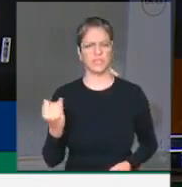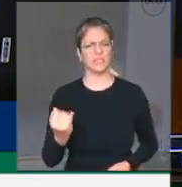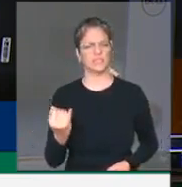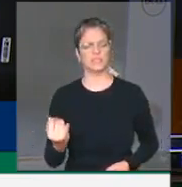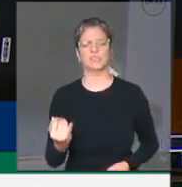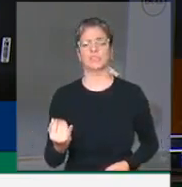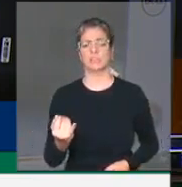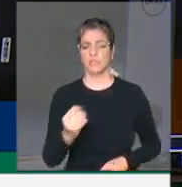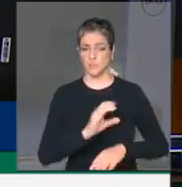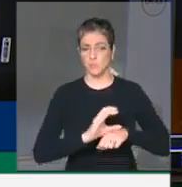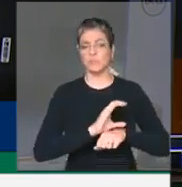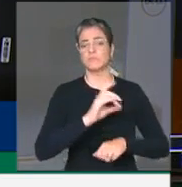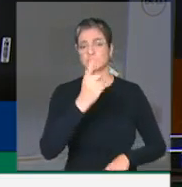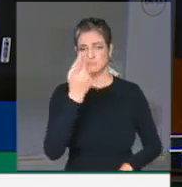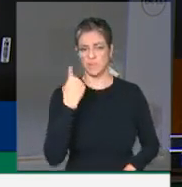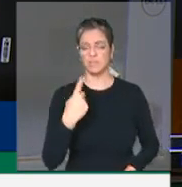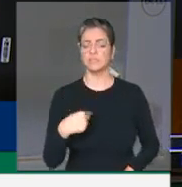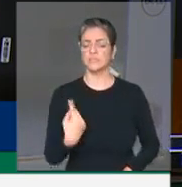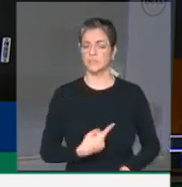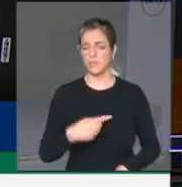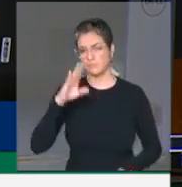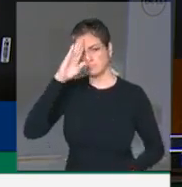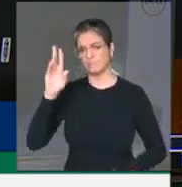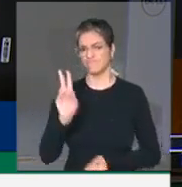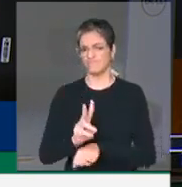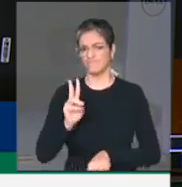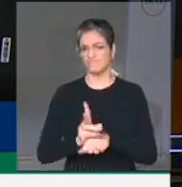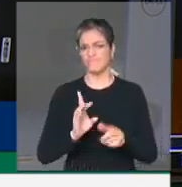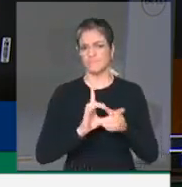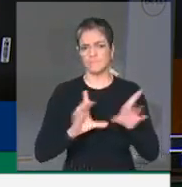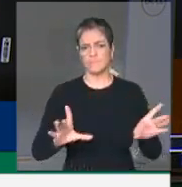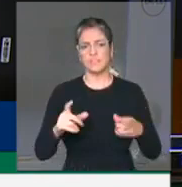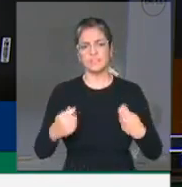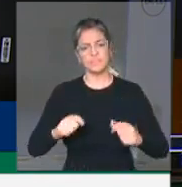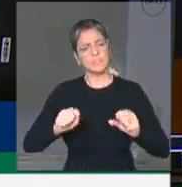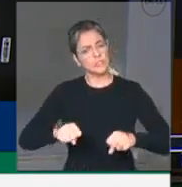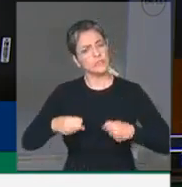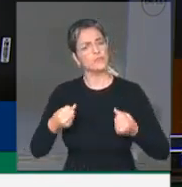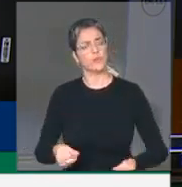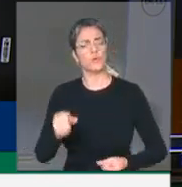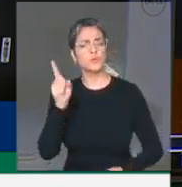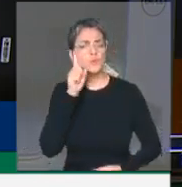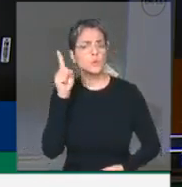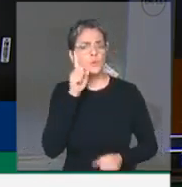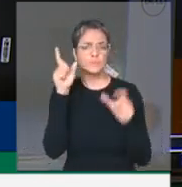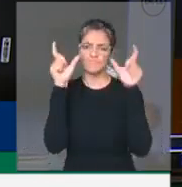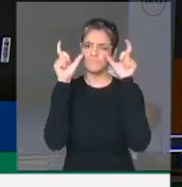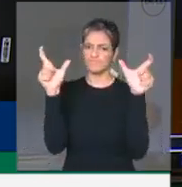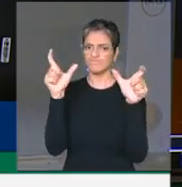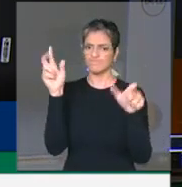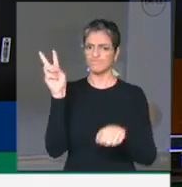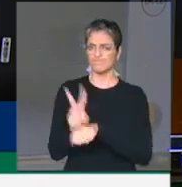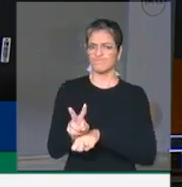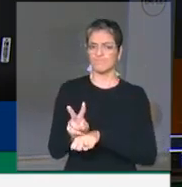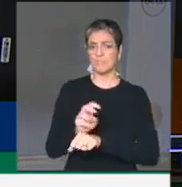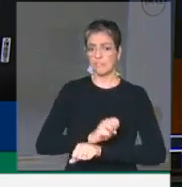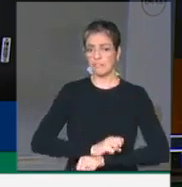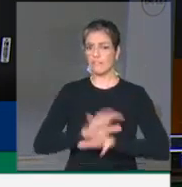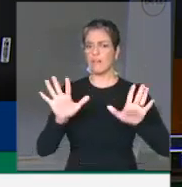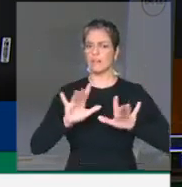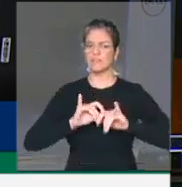construção e a preservação da democracia exigem esforços diários, vigilância intensa e transparência.